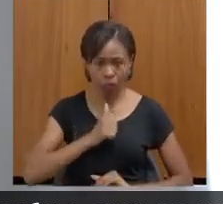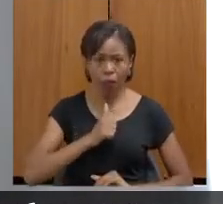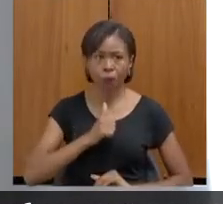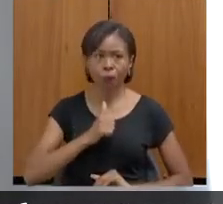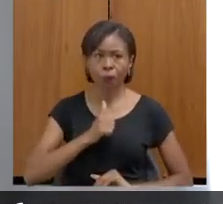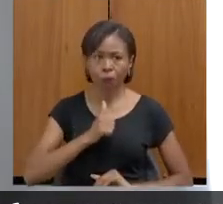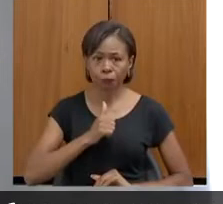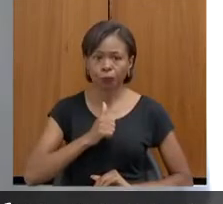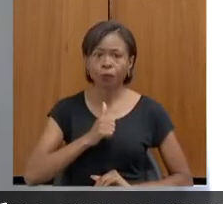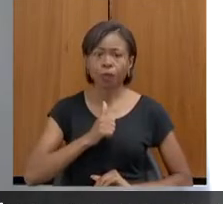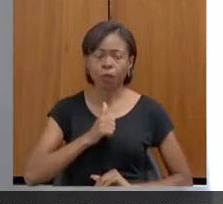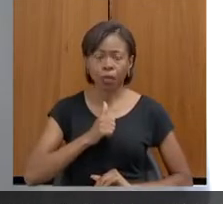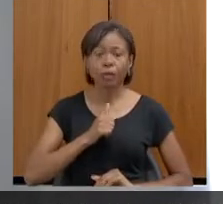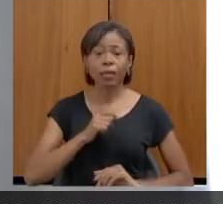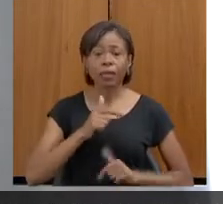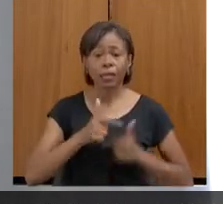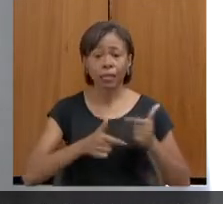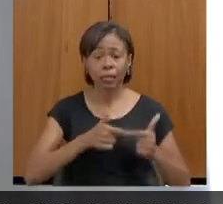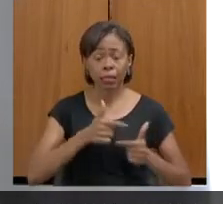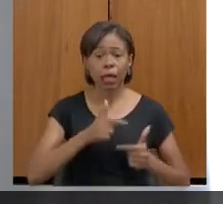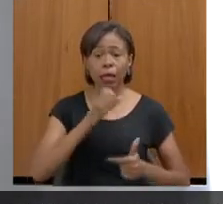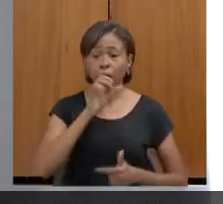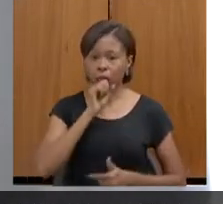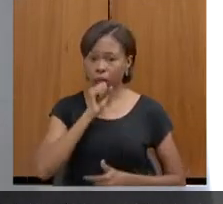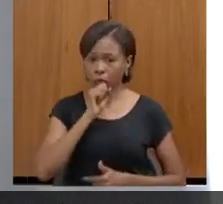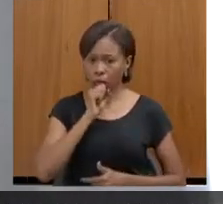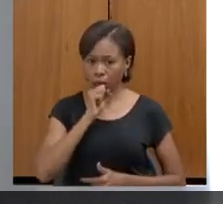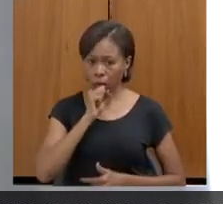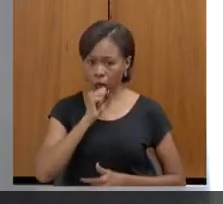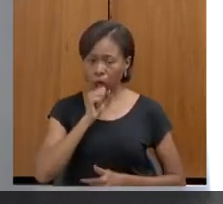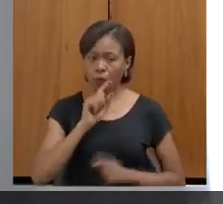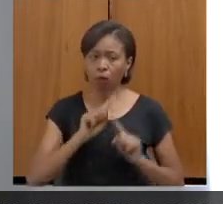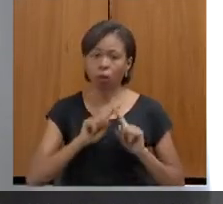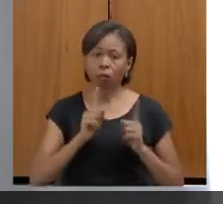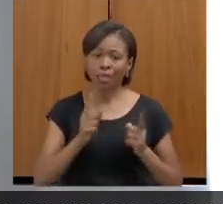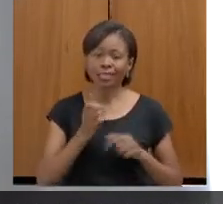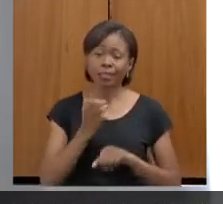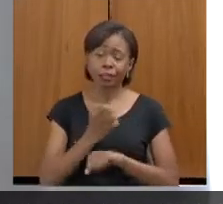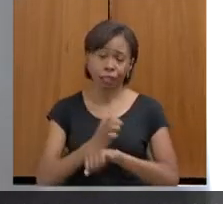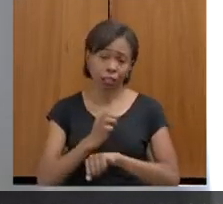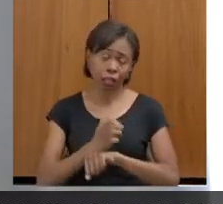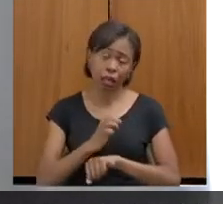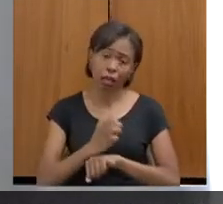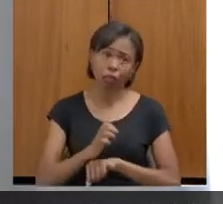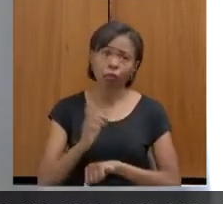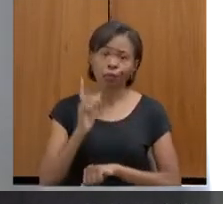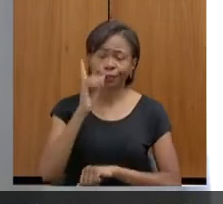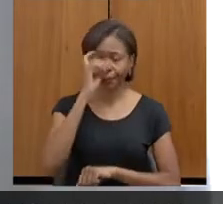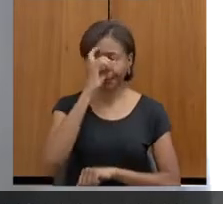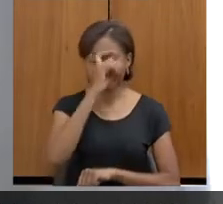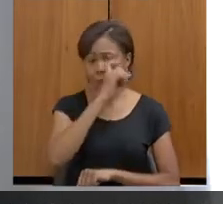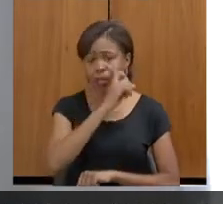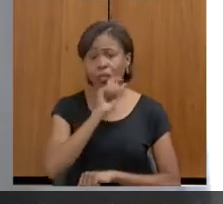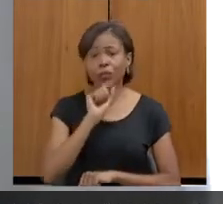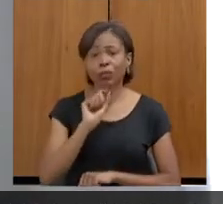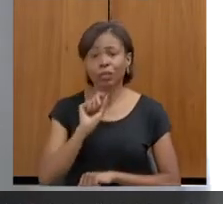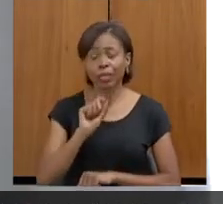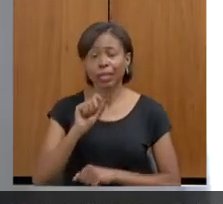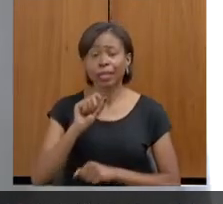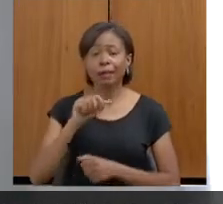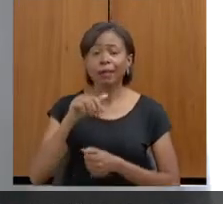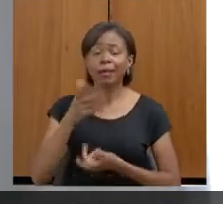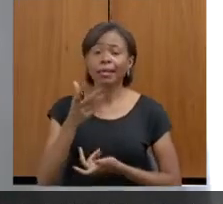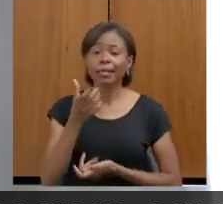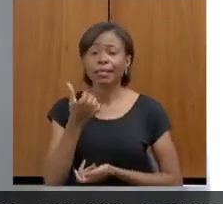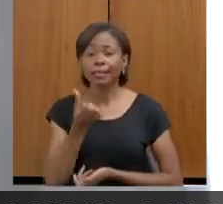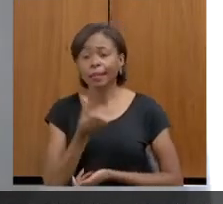no sábado, mas é difícil para os estagiários, eles poderem prestar esses serviços durante o final de semana,